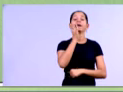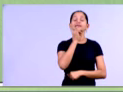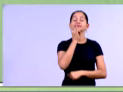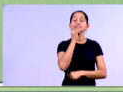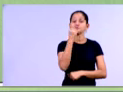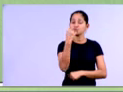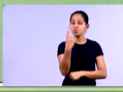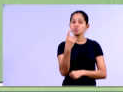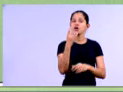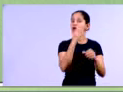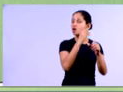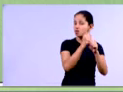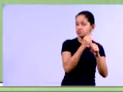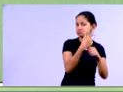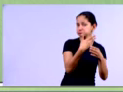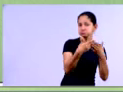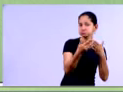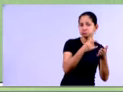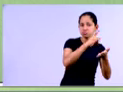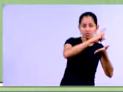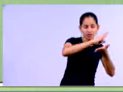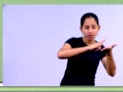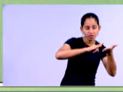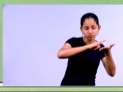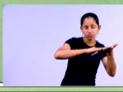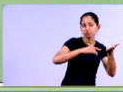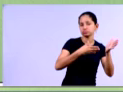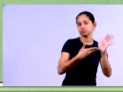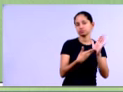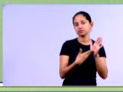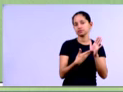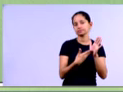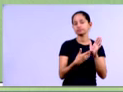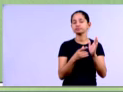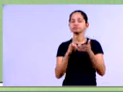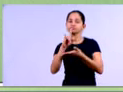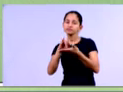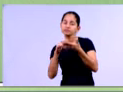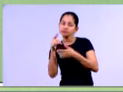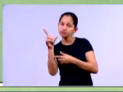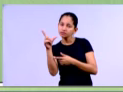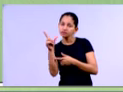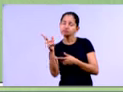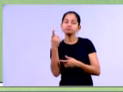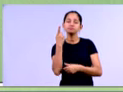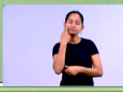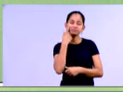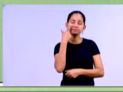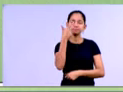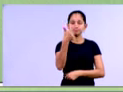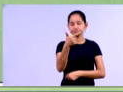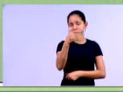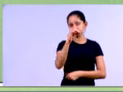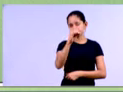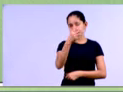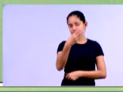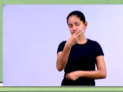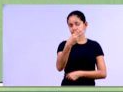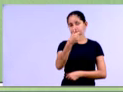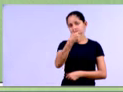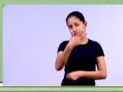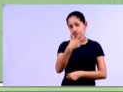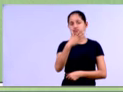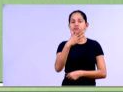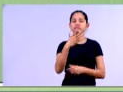por exemplo, do ativo, né, vamos pegar aqui um exemplo partindo do ativo, tá, gente? Referente aos exercícios de 2013 e 2012.